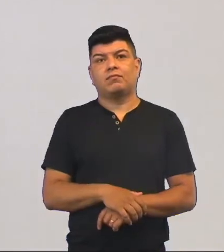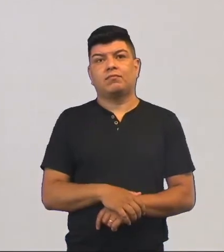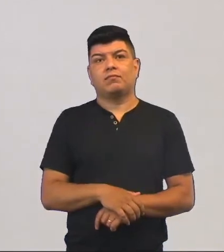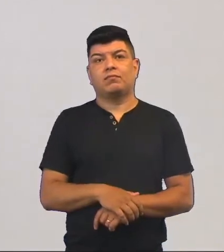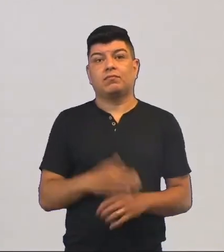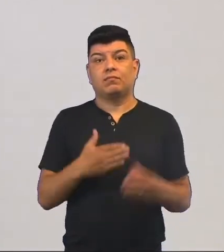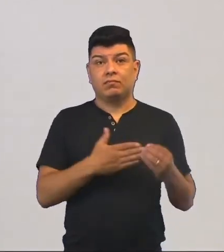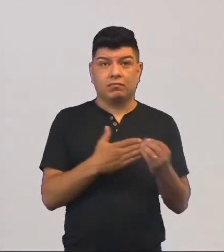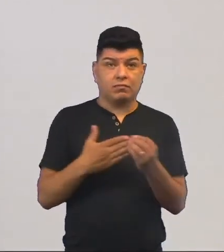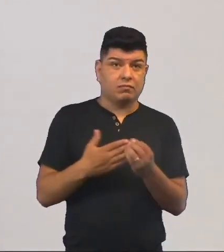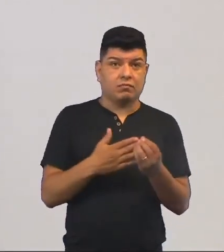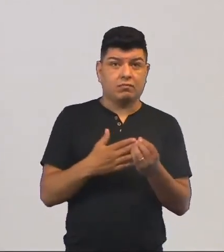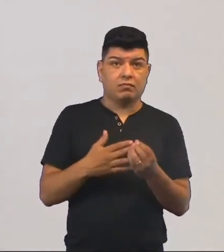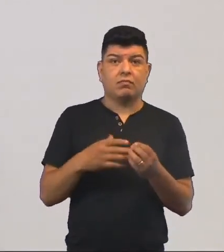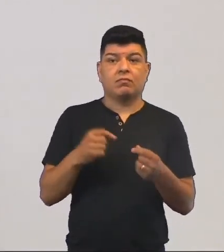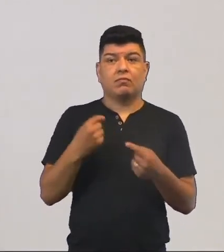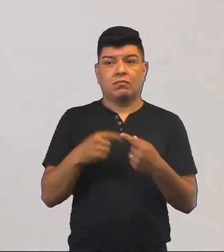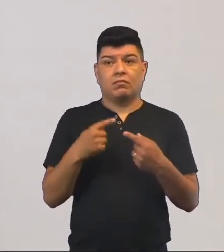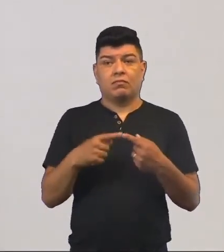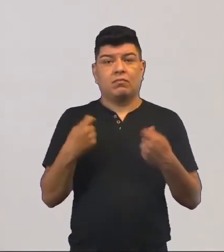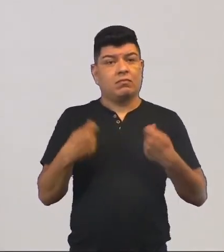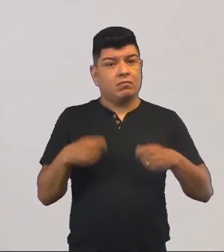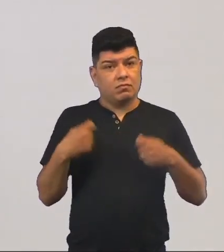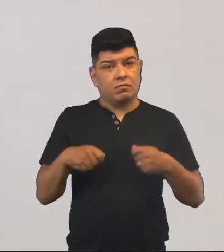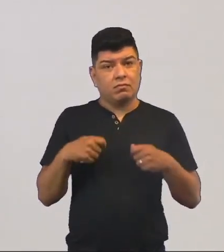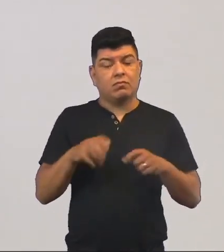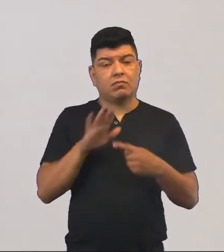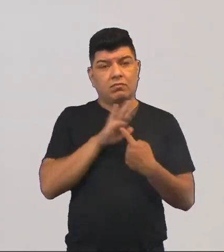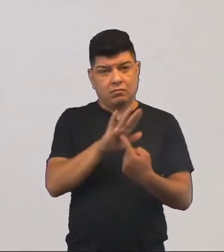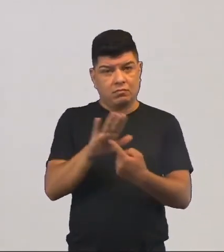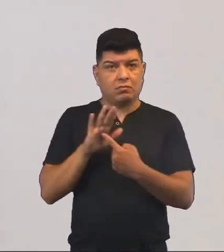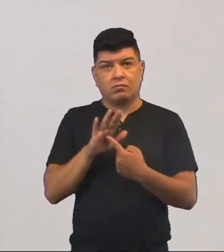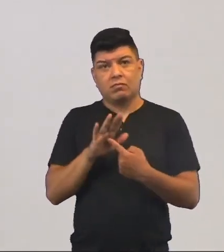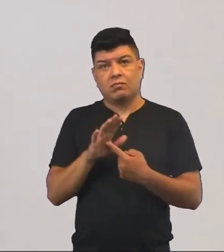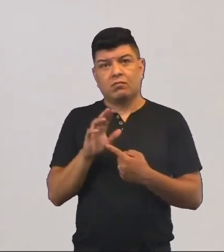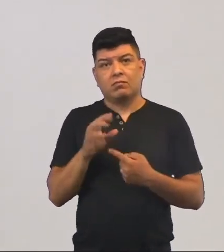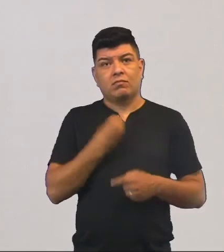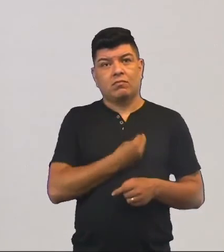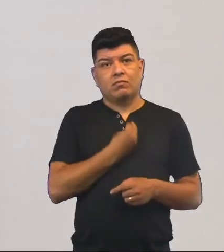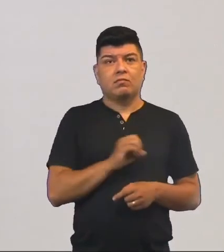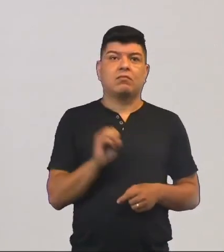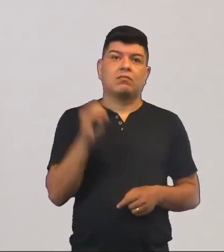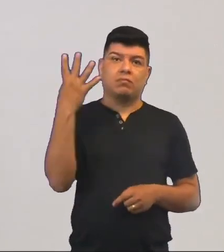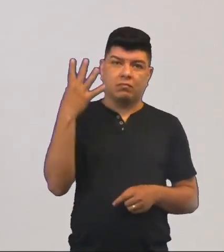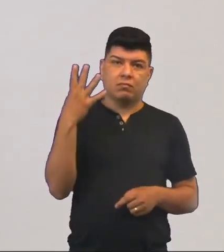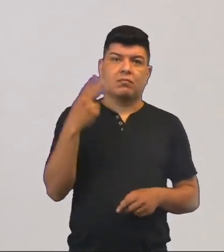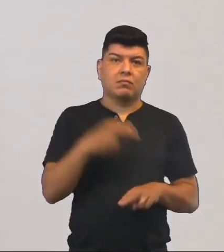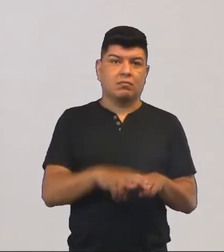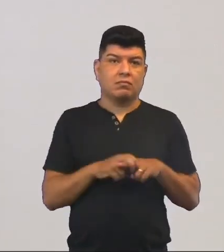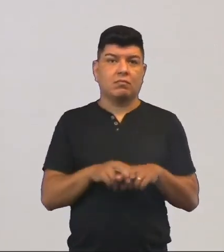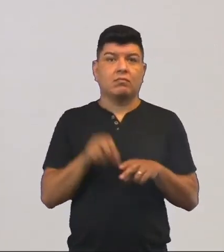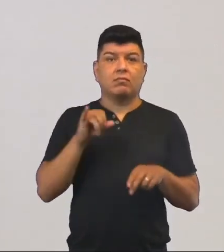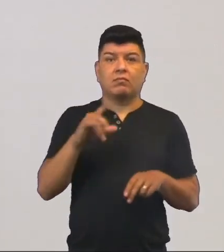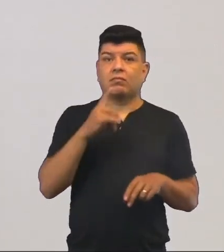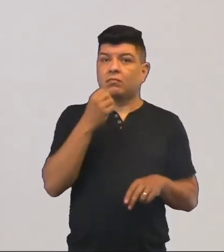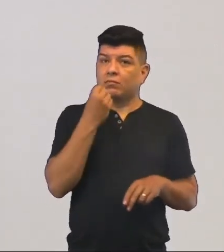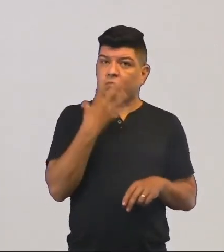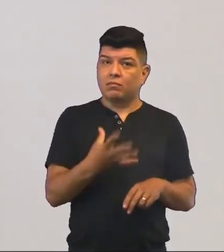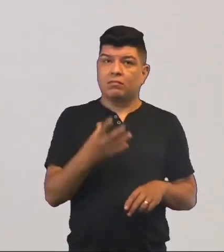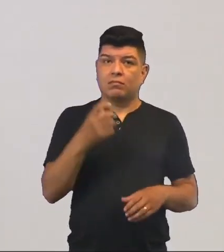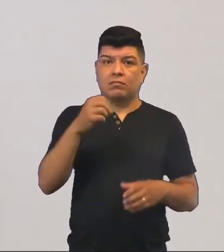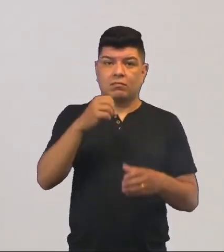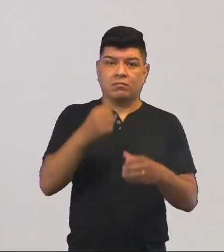Eles pegavam, eles registravam, porque eles tinham uma necessidade de mostrar aquilo que estava acontecendo. Então, se teve uma boa